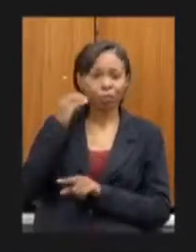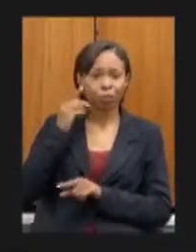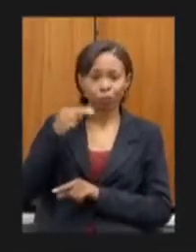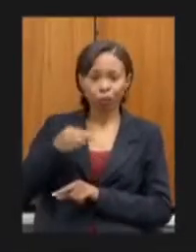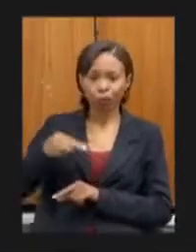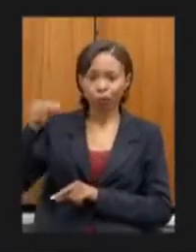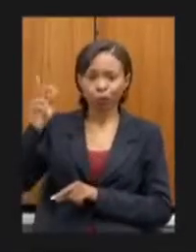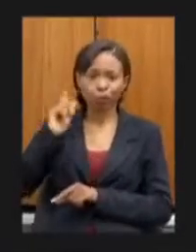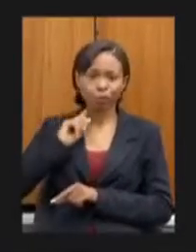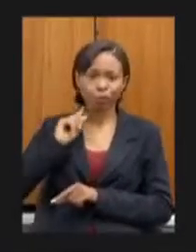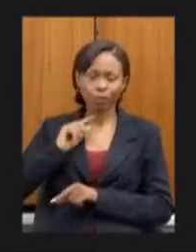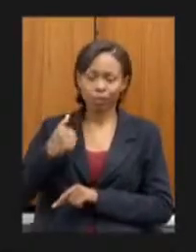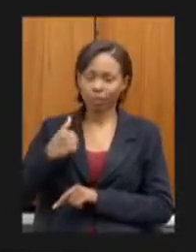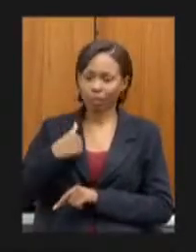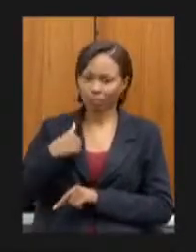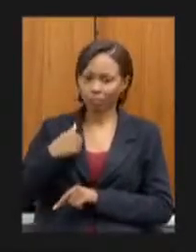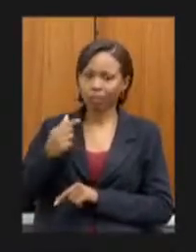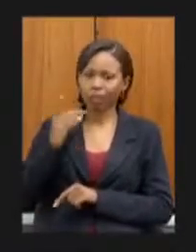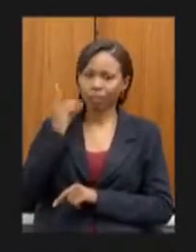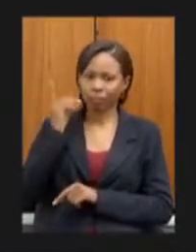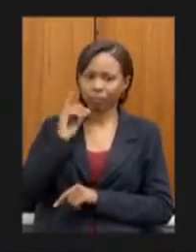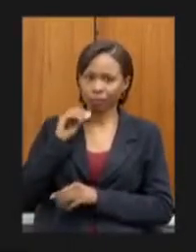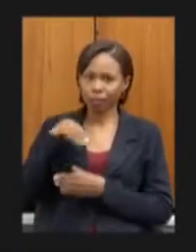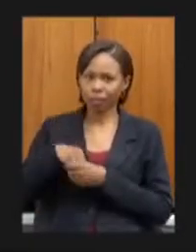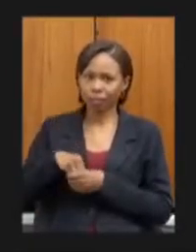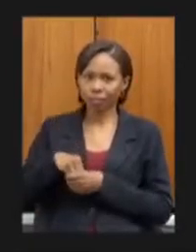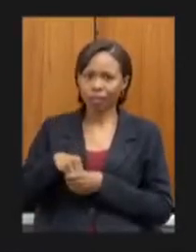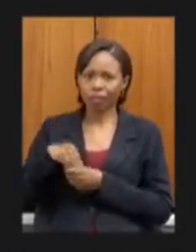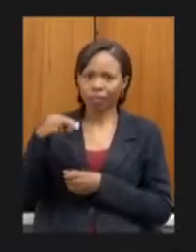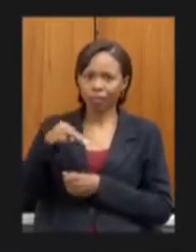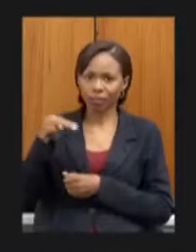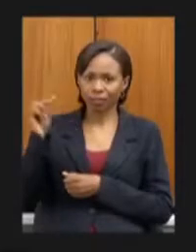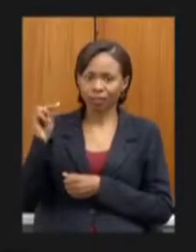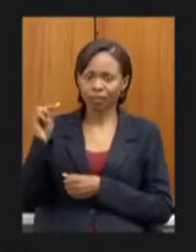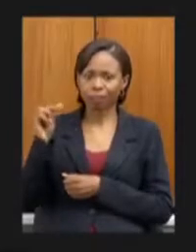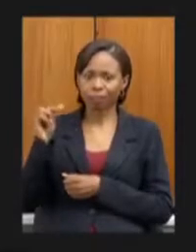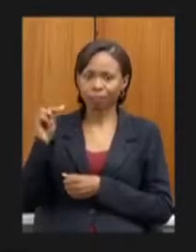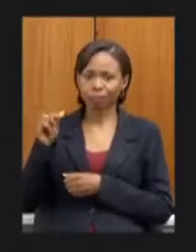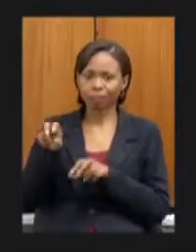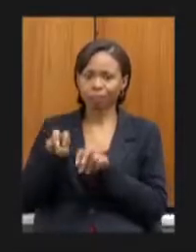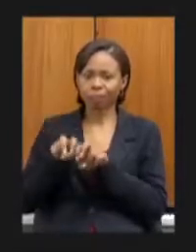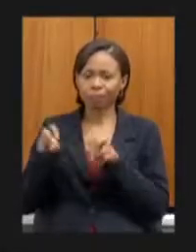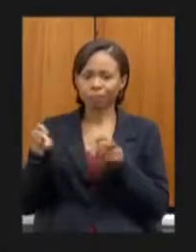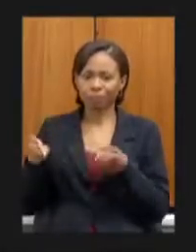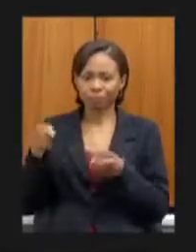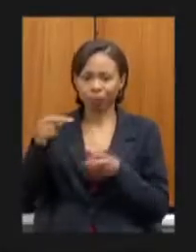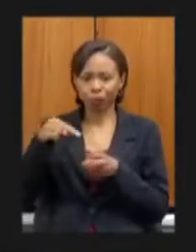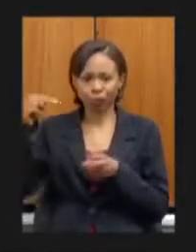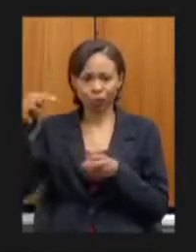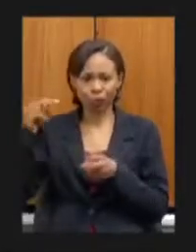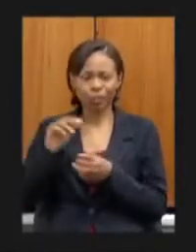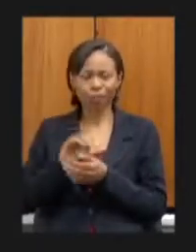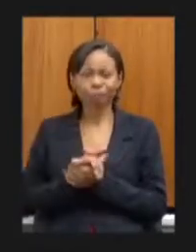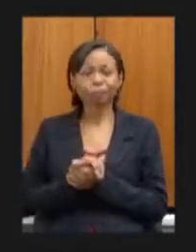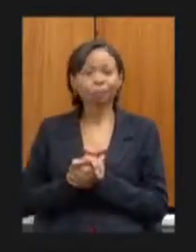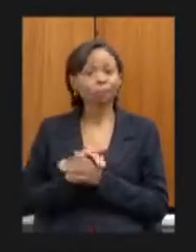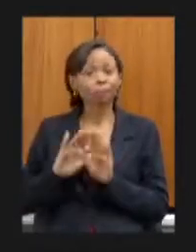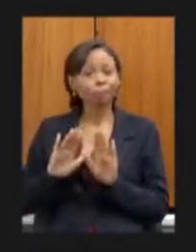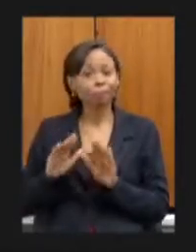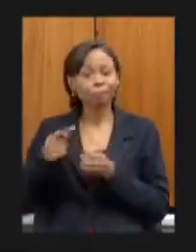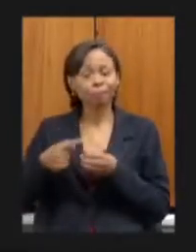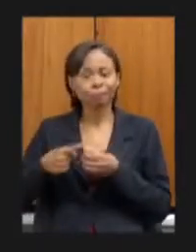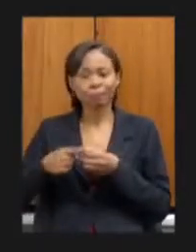majoritário inclusive do norte-minas da bancada do norte-mineiro mas Curvelo até